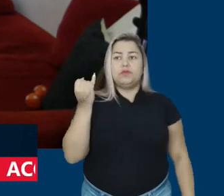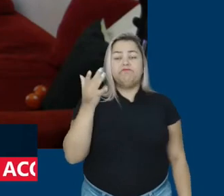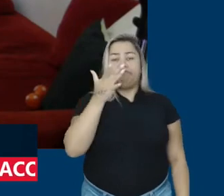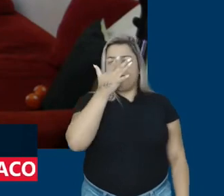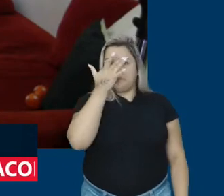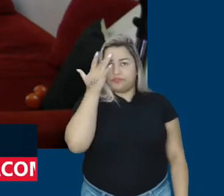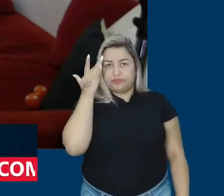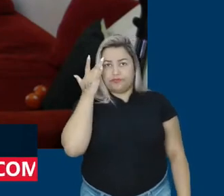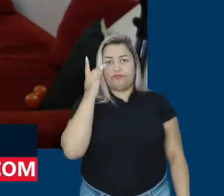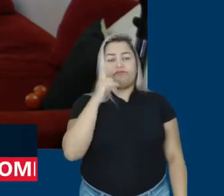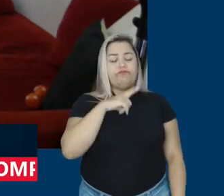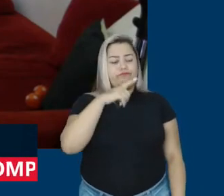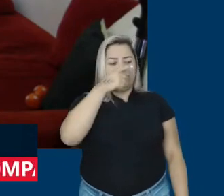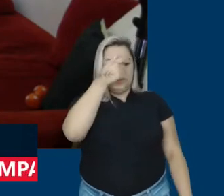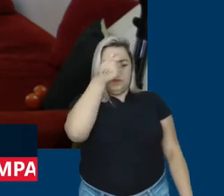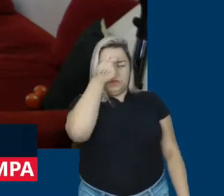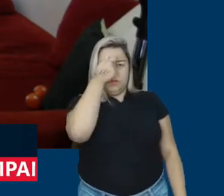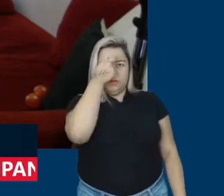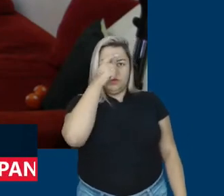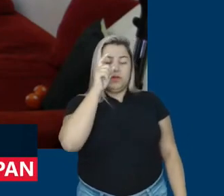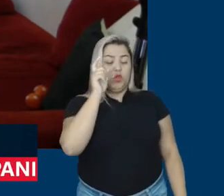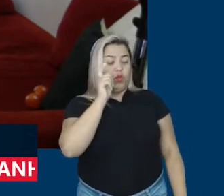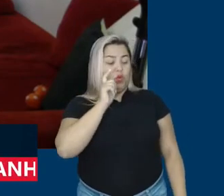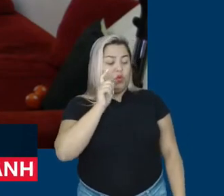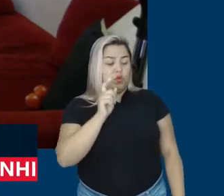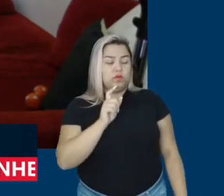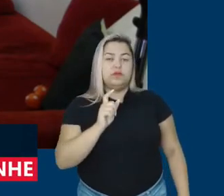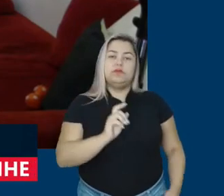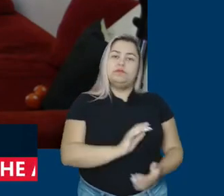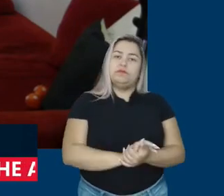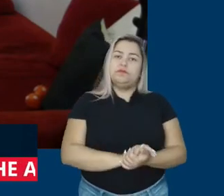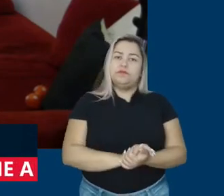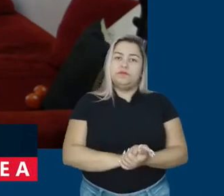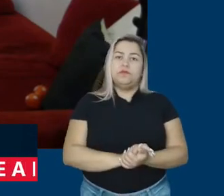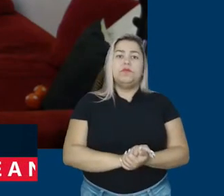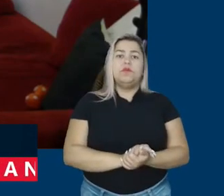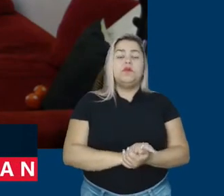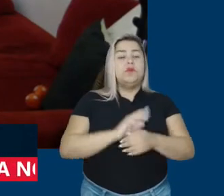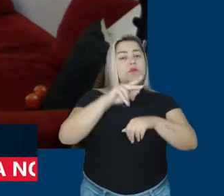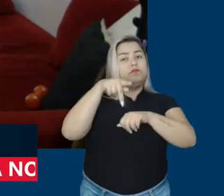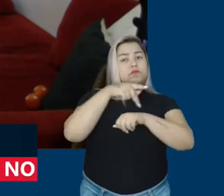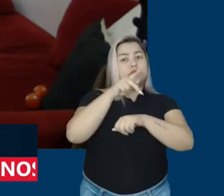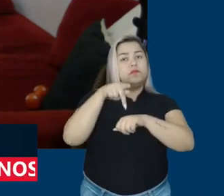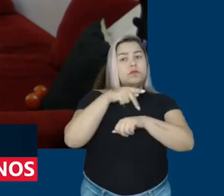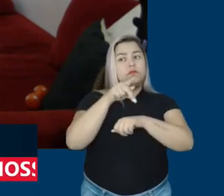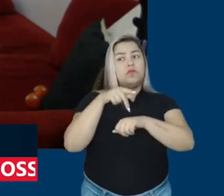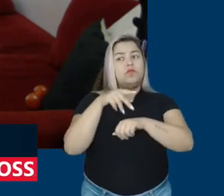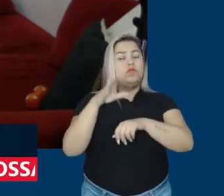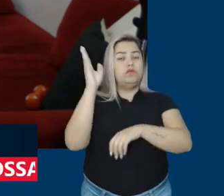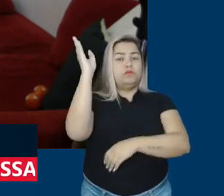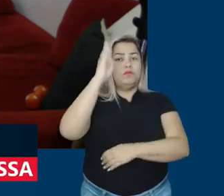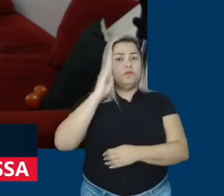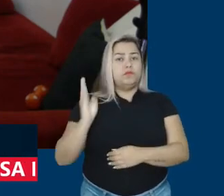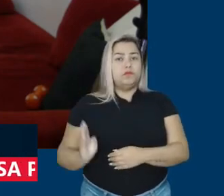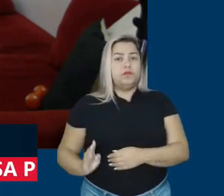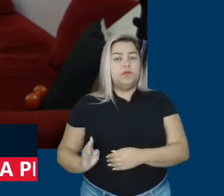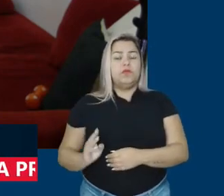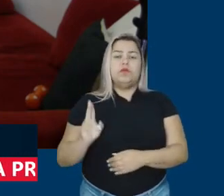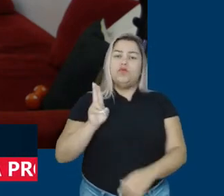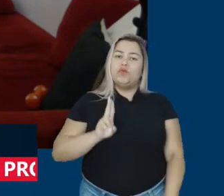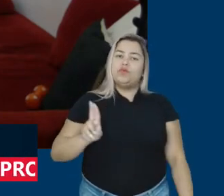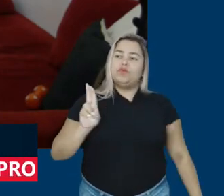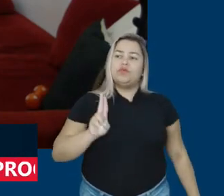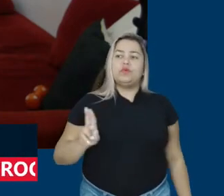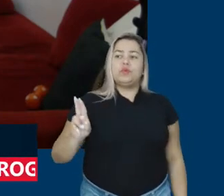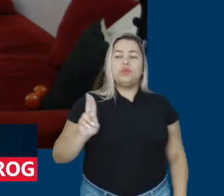pessoas tenham em mente os interesses que eles têm no país das dimensões do Brasil, né? Com o tanto de usuário que